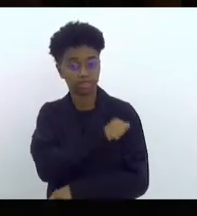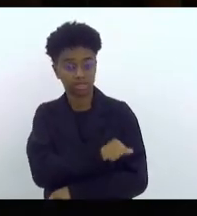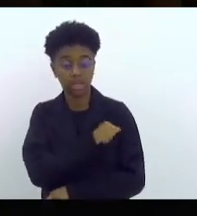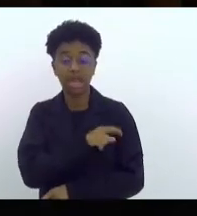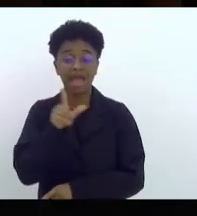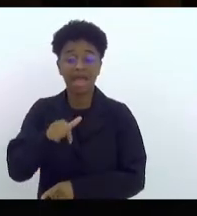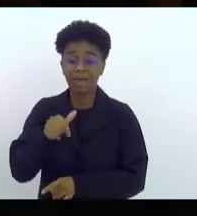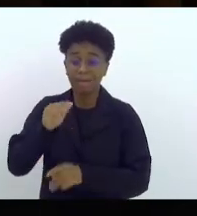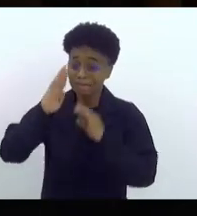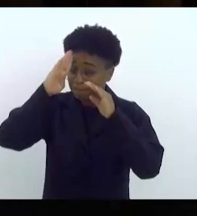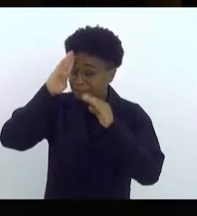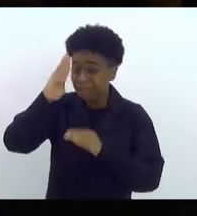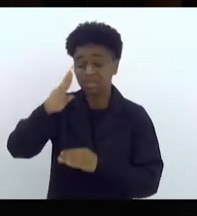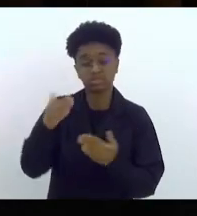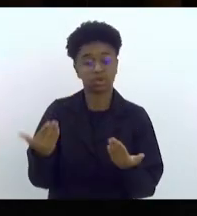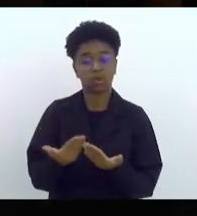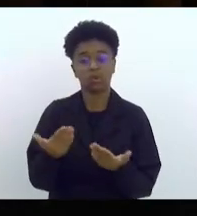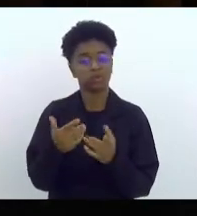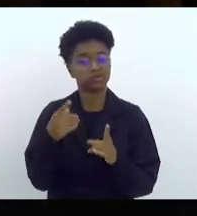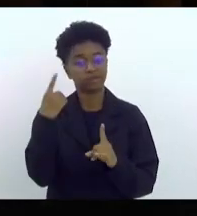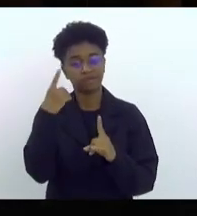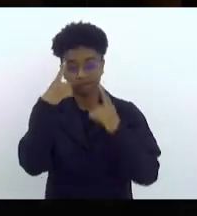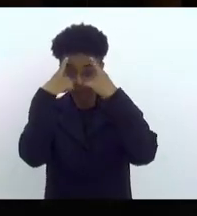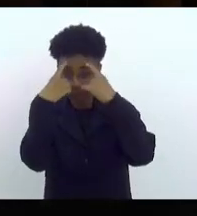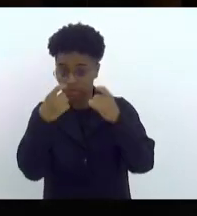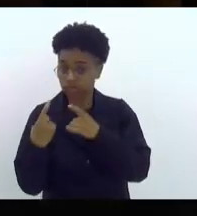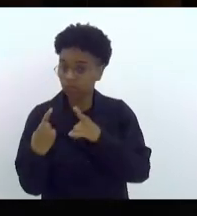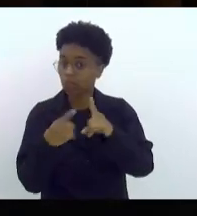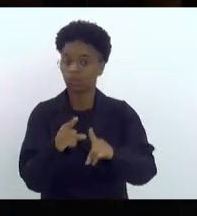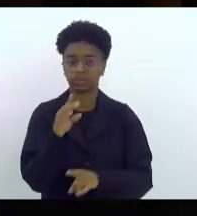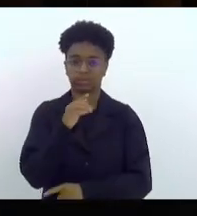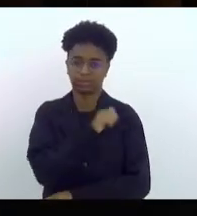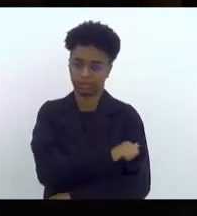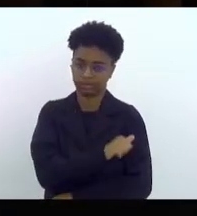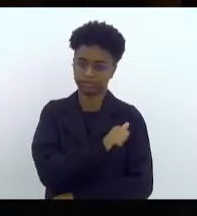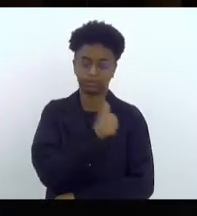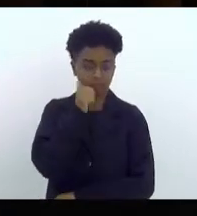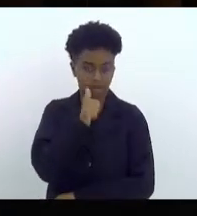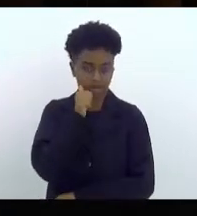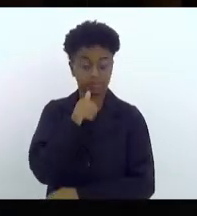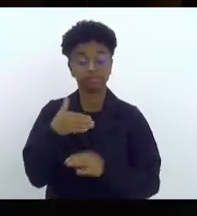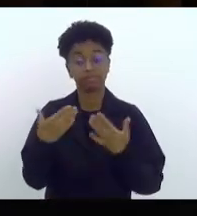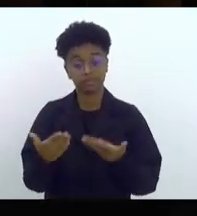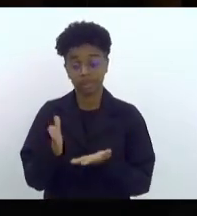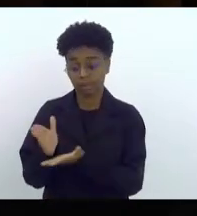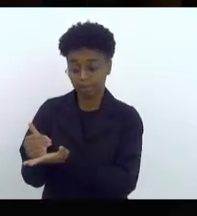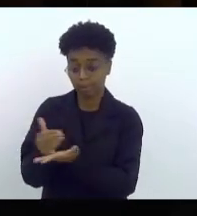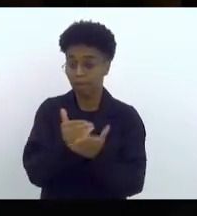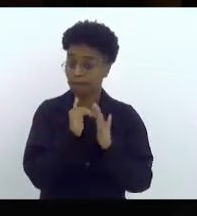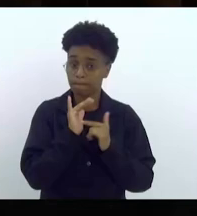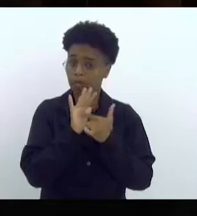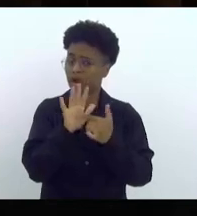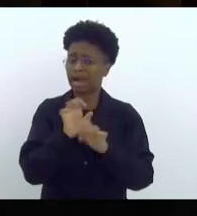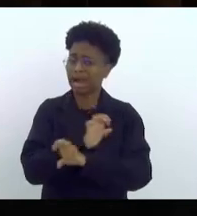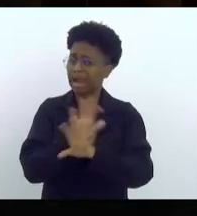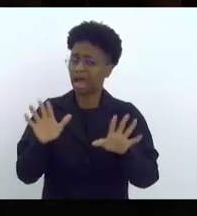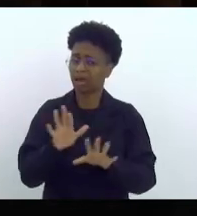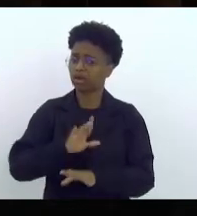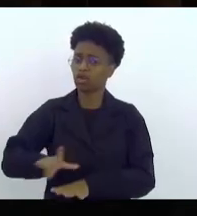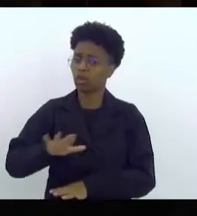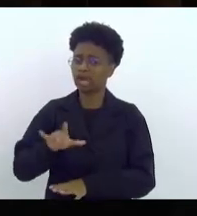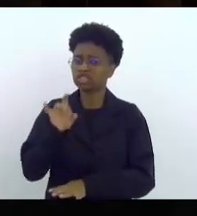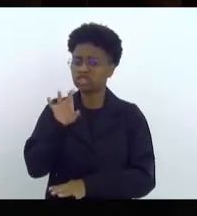epicentro hoje de violência contra as mulheres. E os dados demonstram isso claramente, não é só